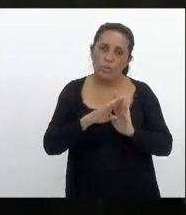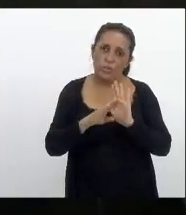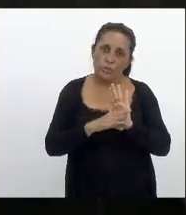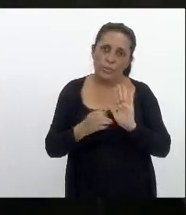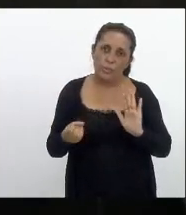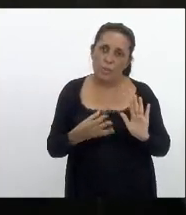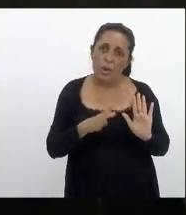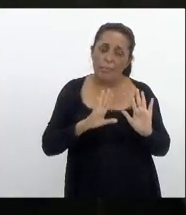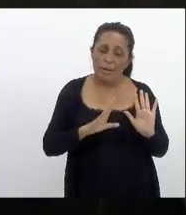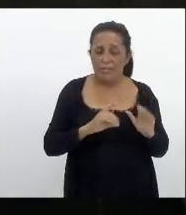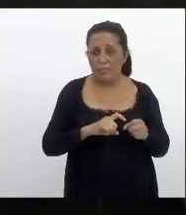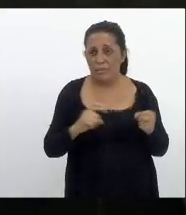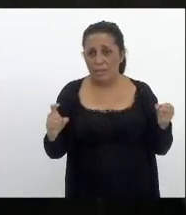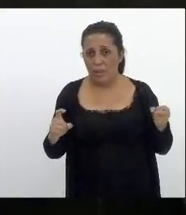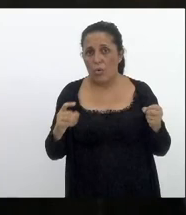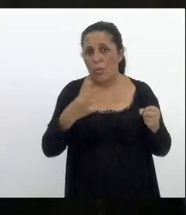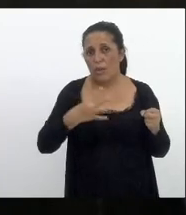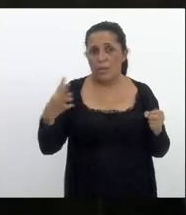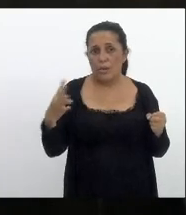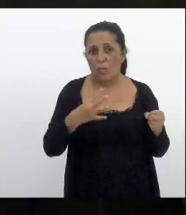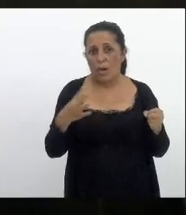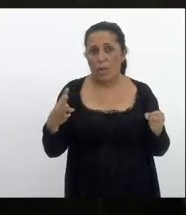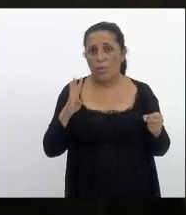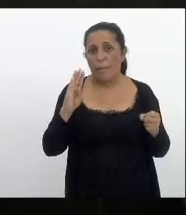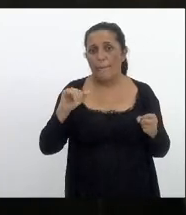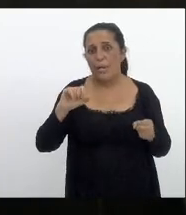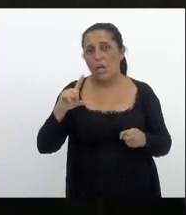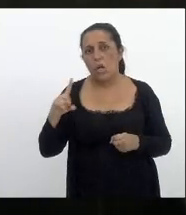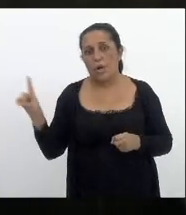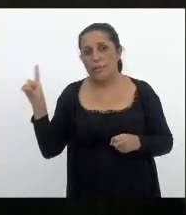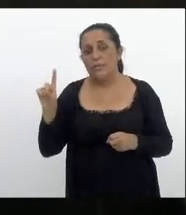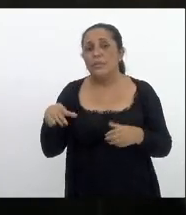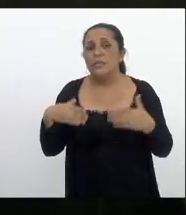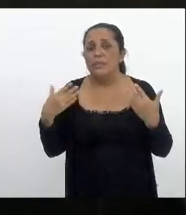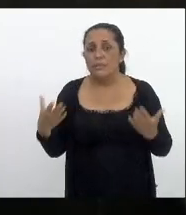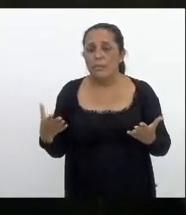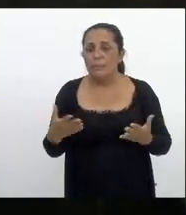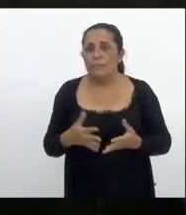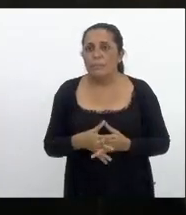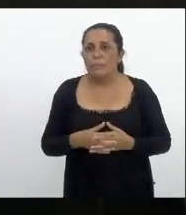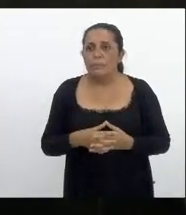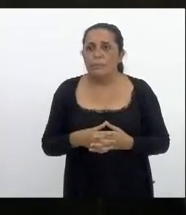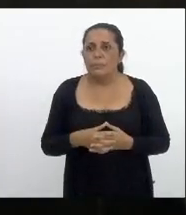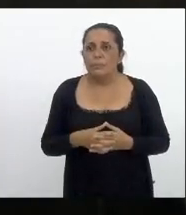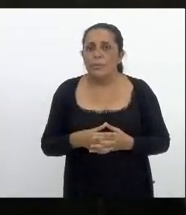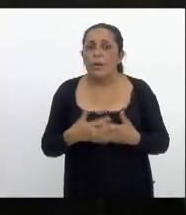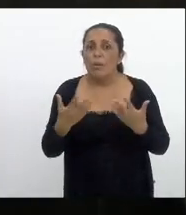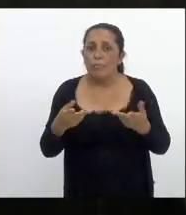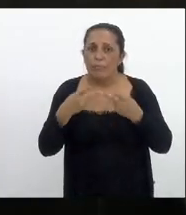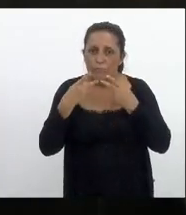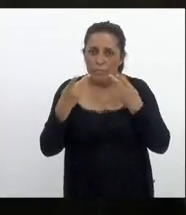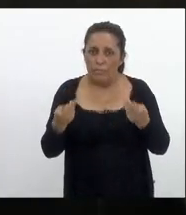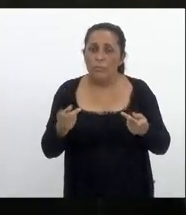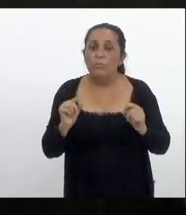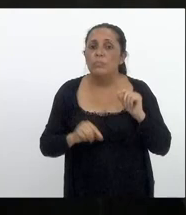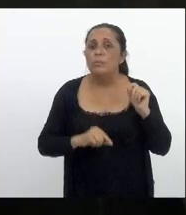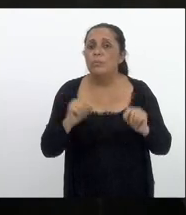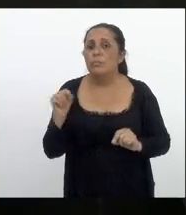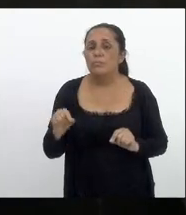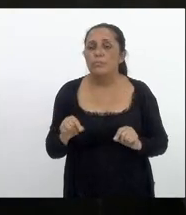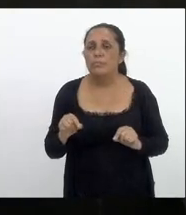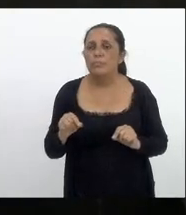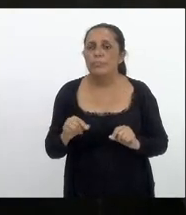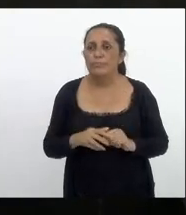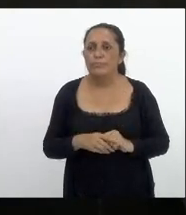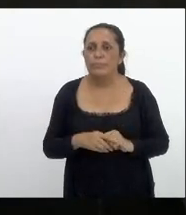saiu dele seria 44 bi seria 44 bi então assim onde que eu quero chegar quero chegar ao